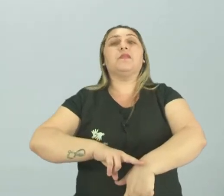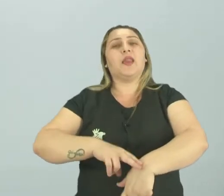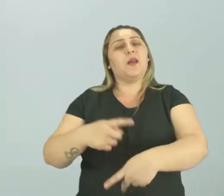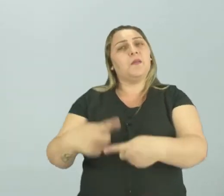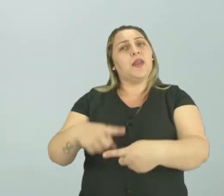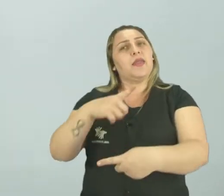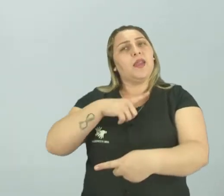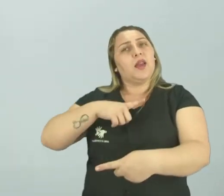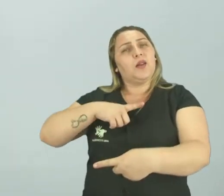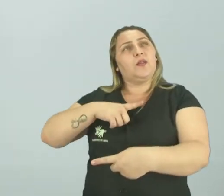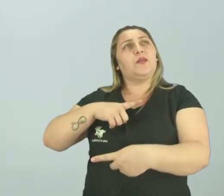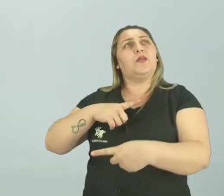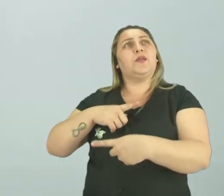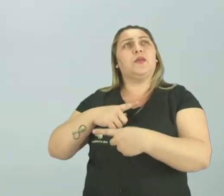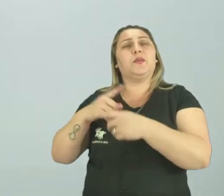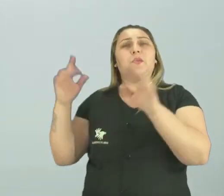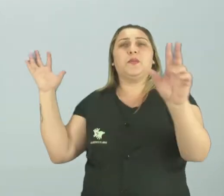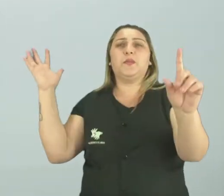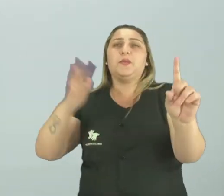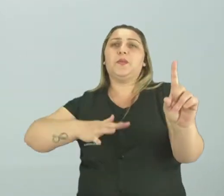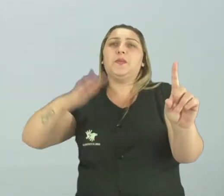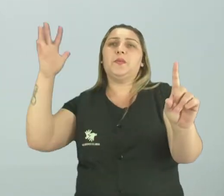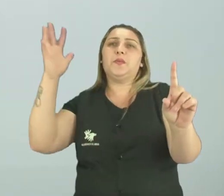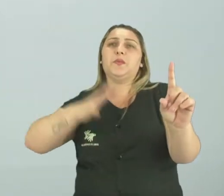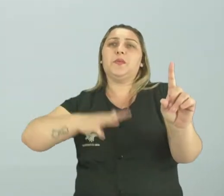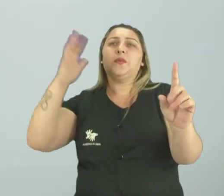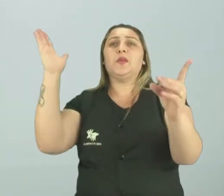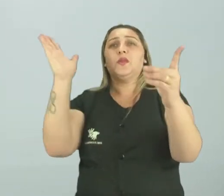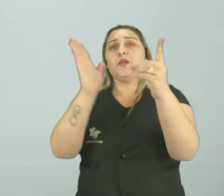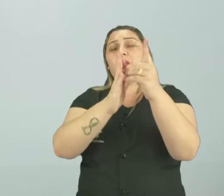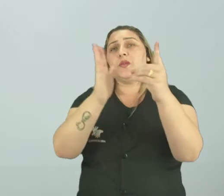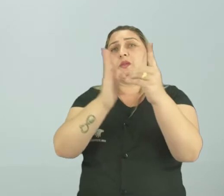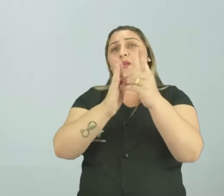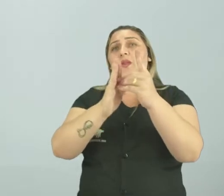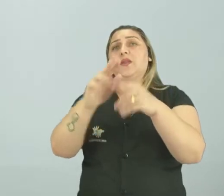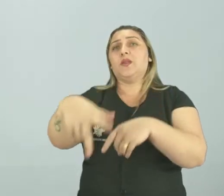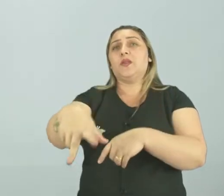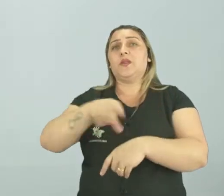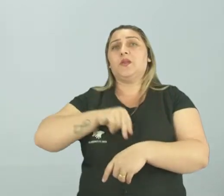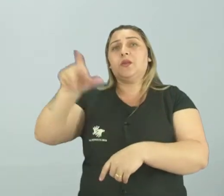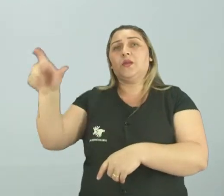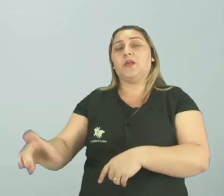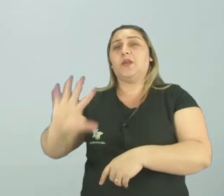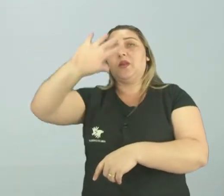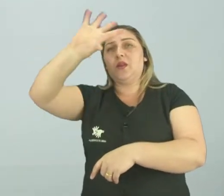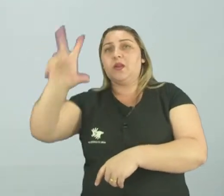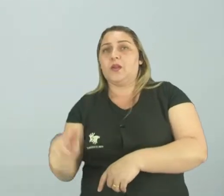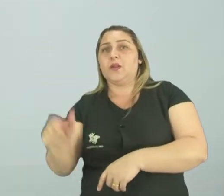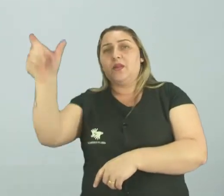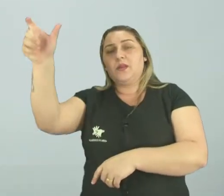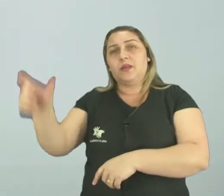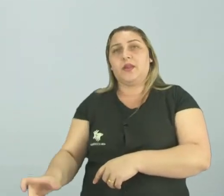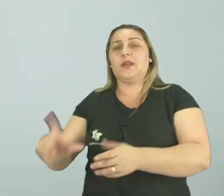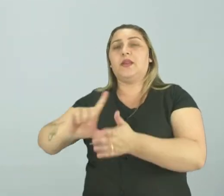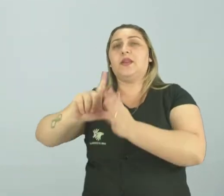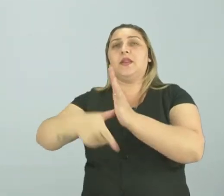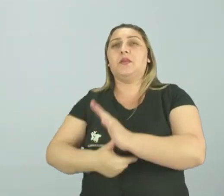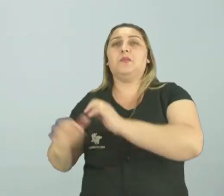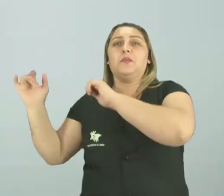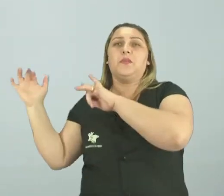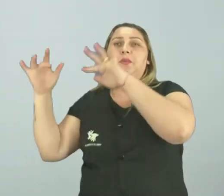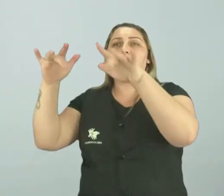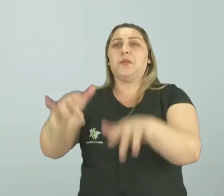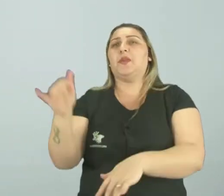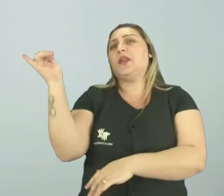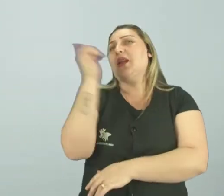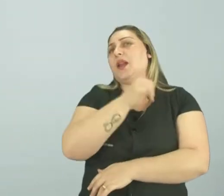Porque teve toda essa influência, né? Dos indígenas, dos portugueses, né? Dos africanos. Aí depois foi vindo os imigrantes, né?